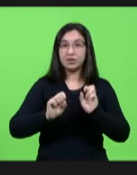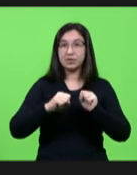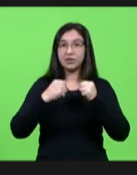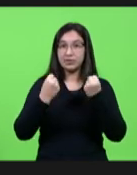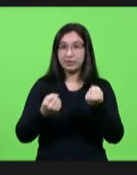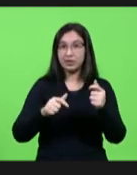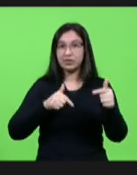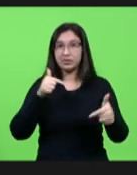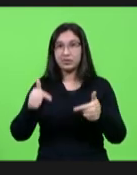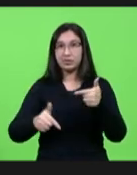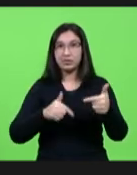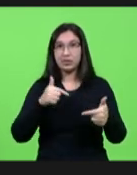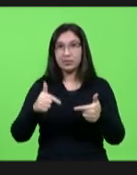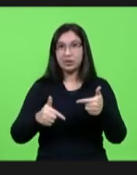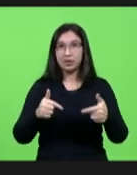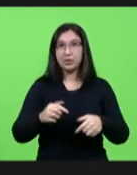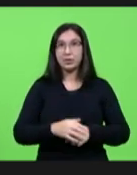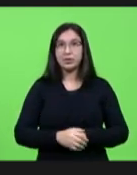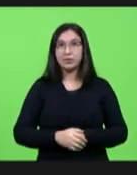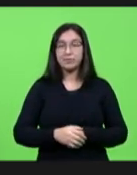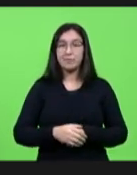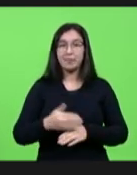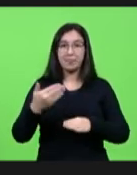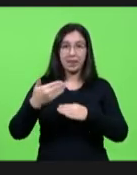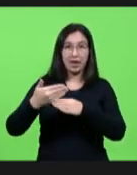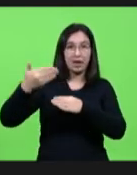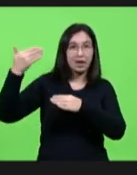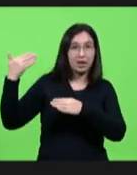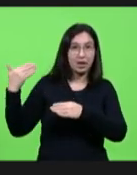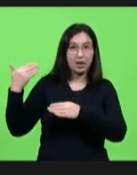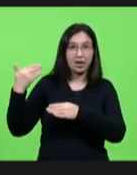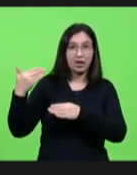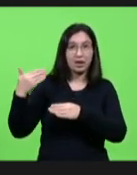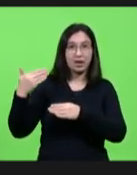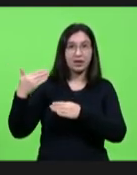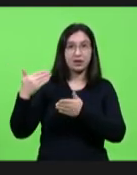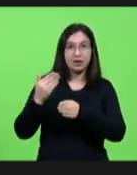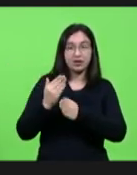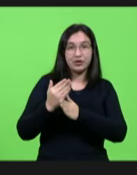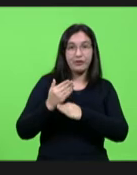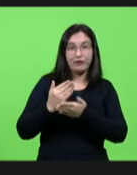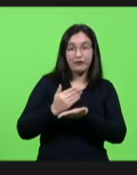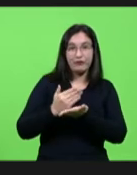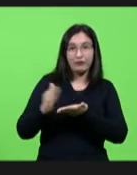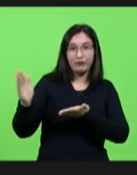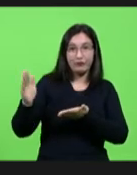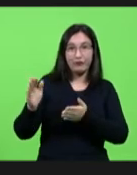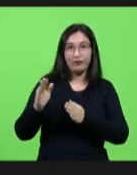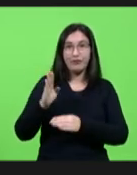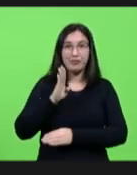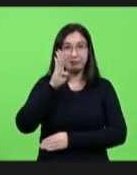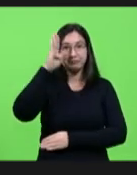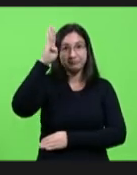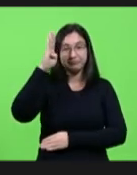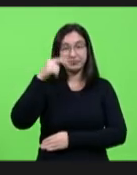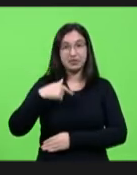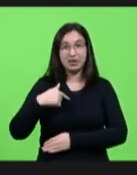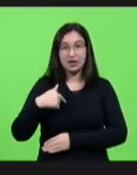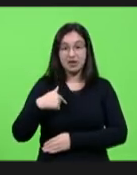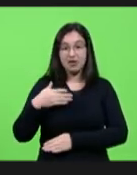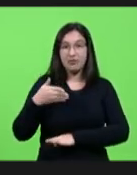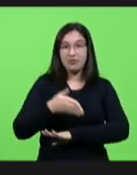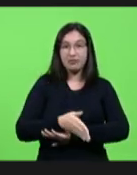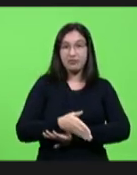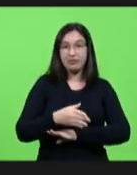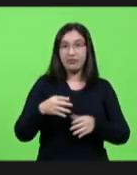trabalhadores aqui ao fundo tem um adesivo que fala fora Bolsonaro e eu estou aqui no quarto que eu vim morar novamente